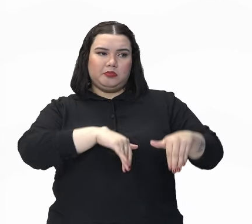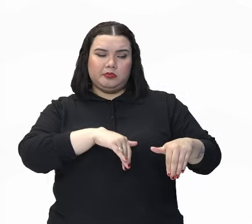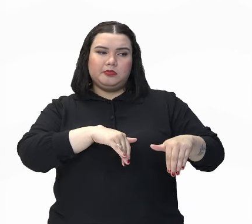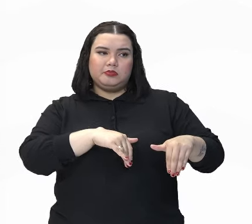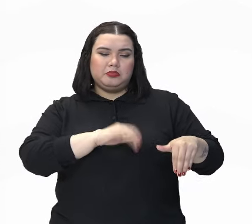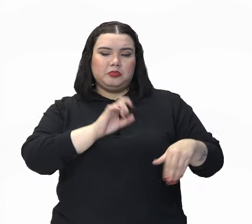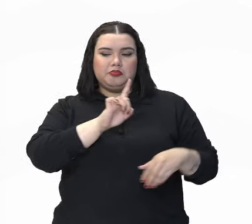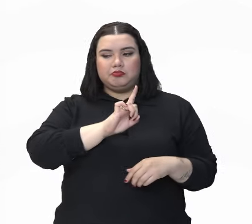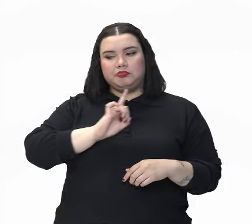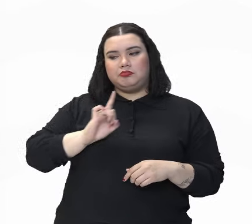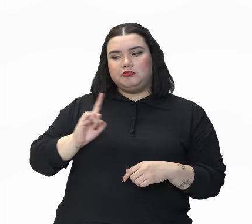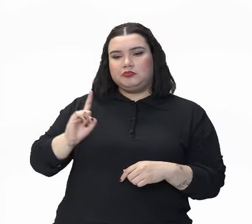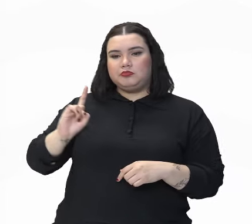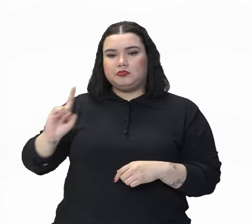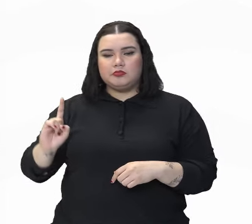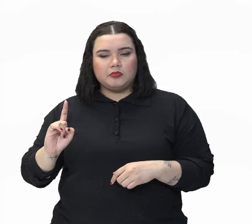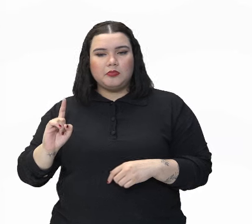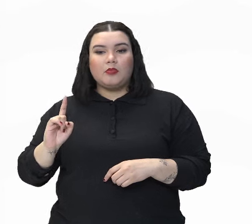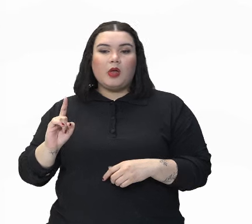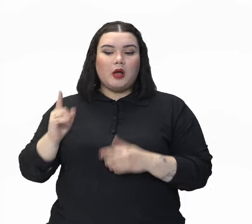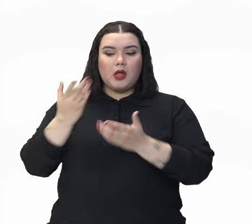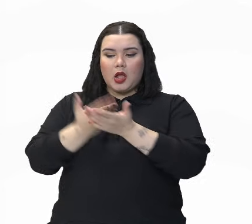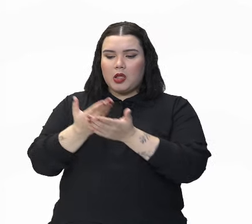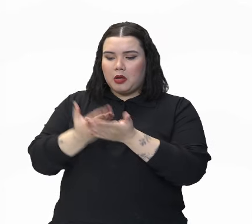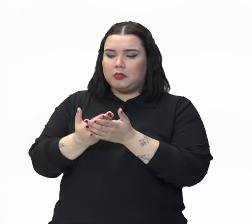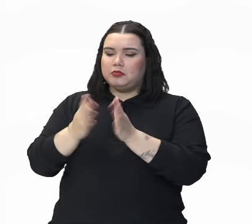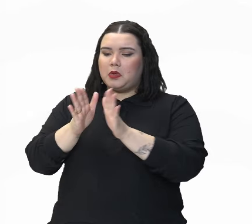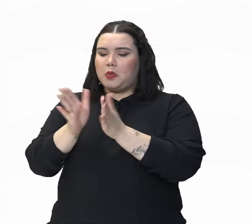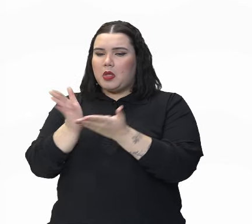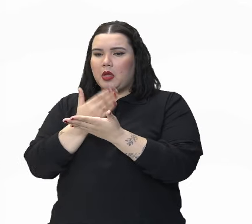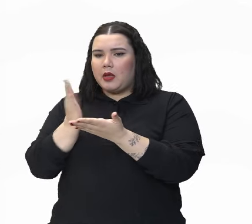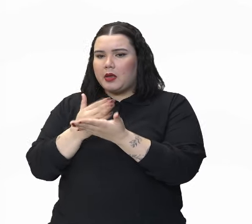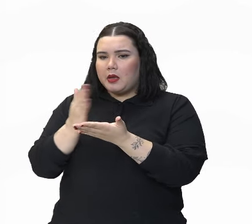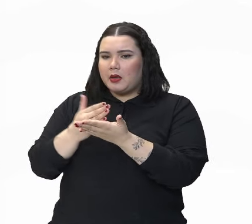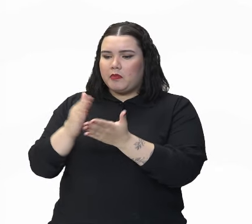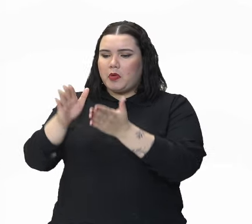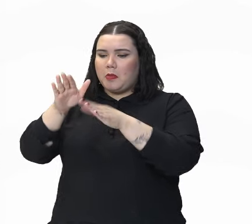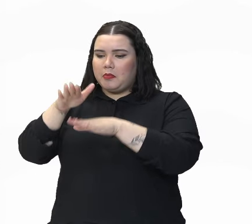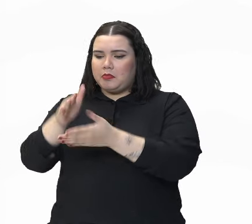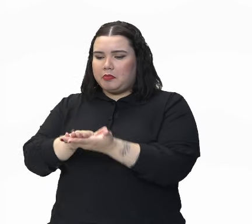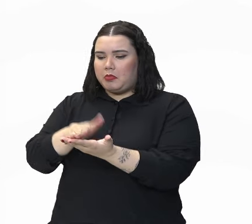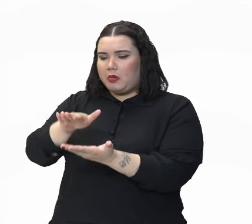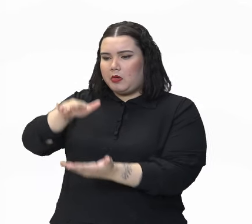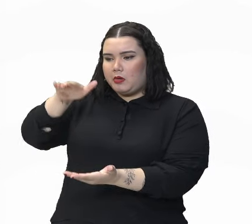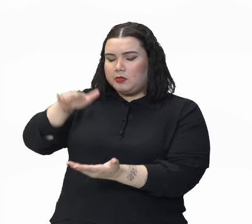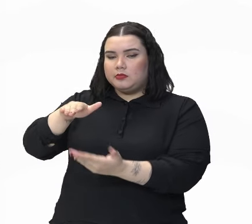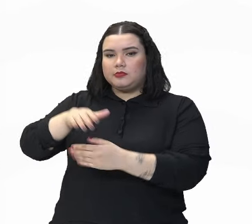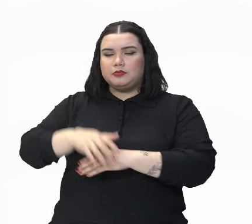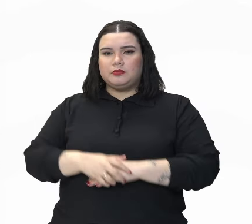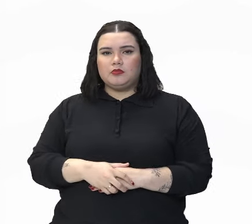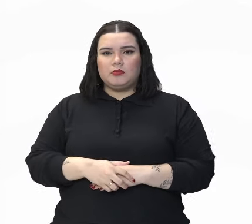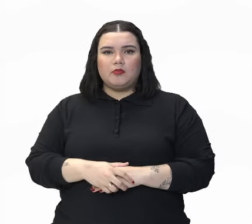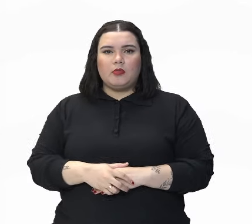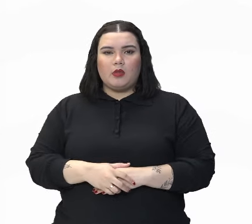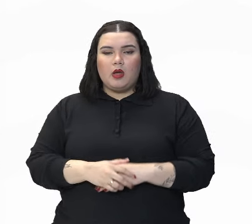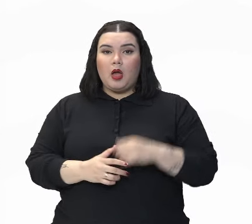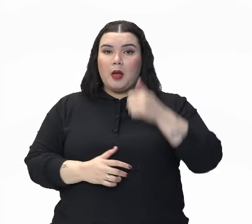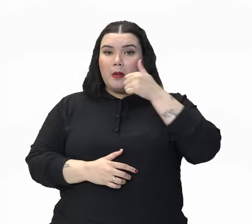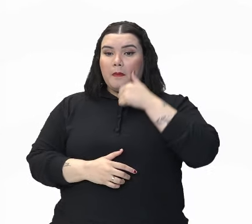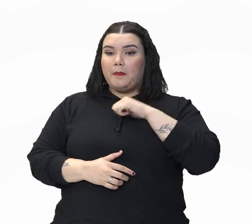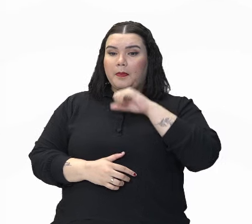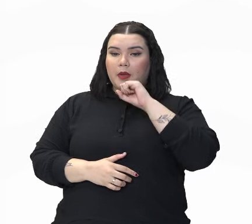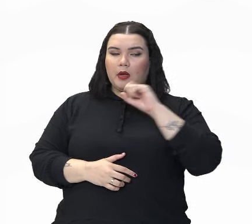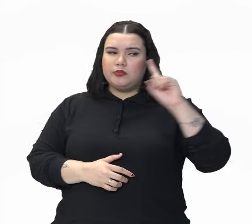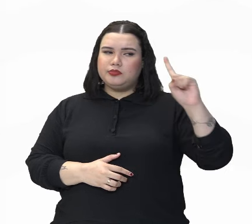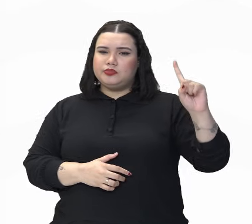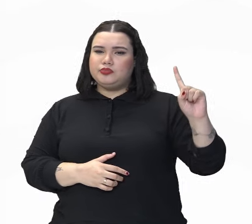ele está aí. Os livros estão aí na frente, né? Sobre a mesa. E ela vem e pega